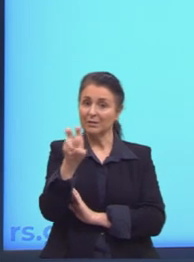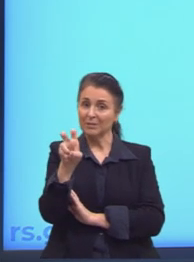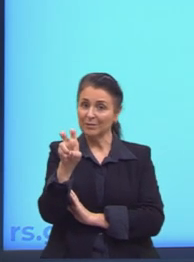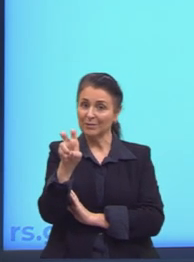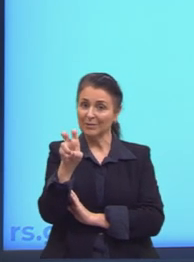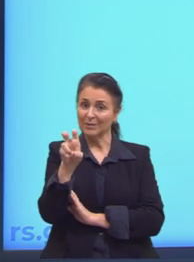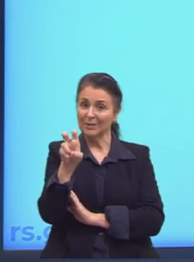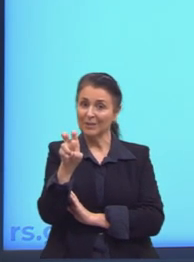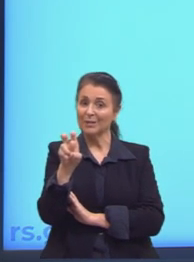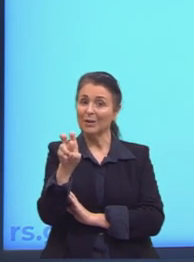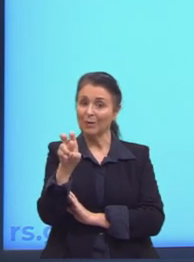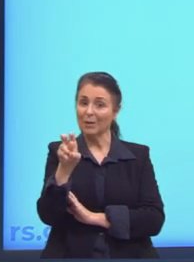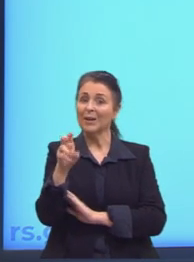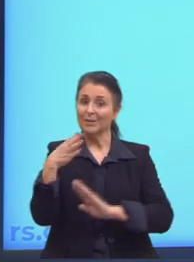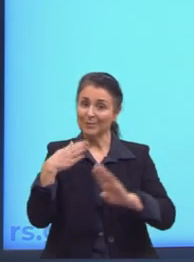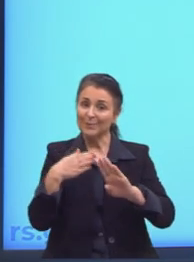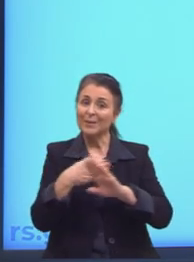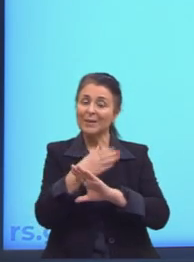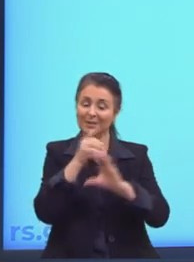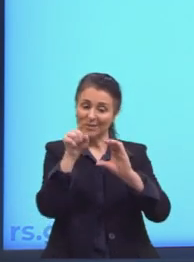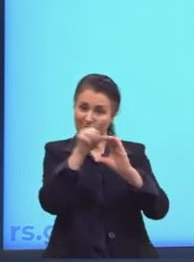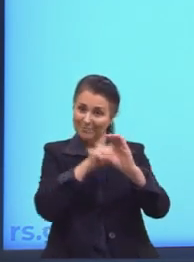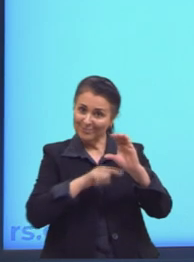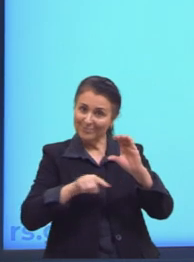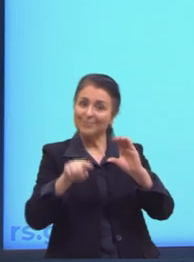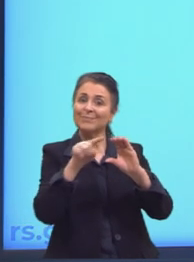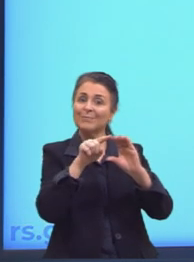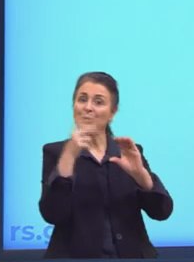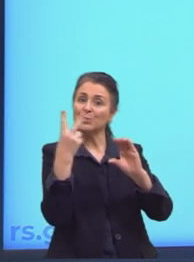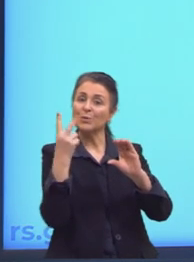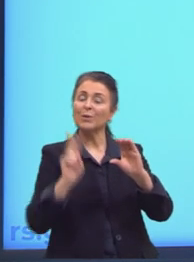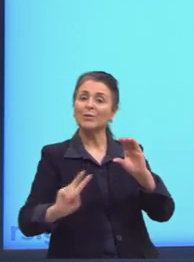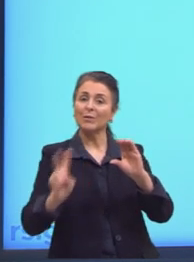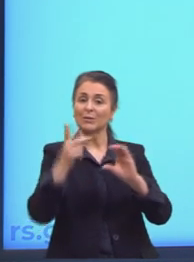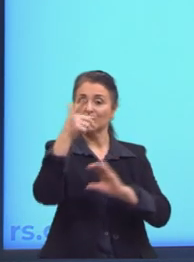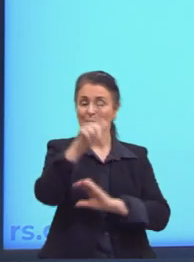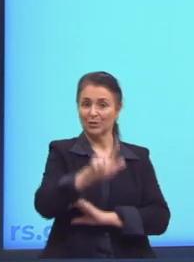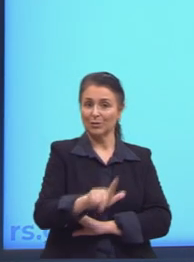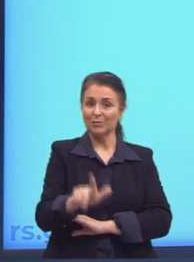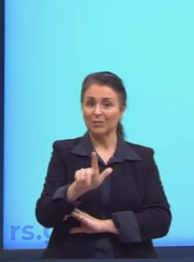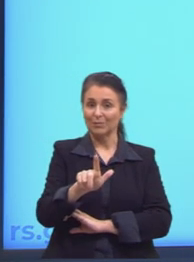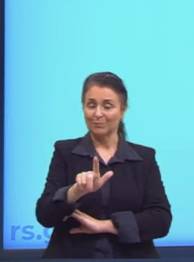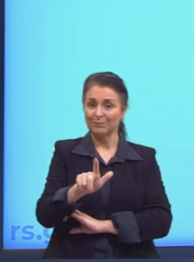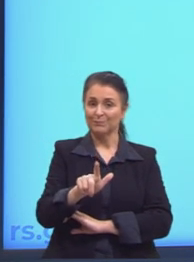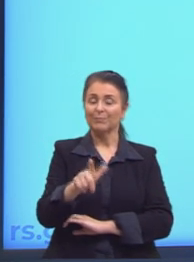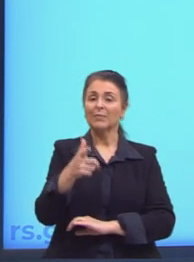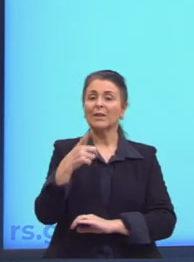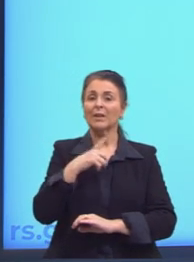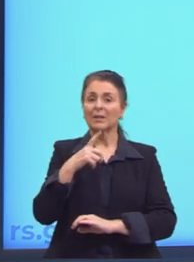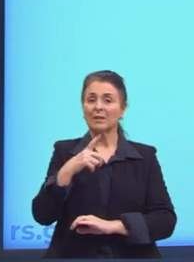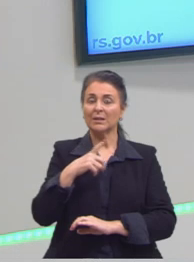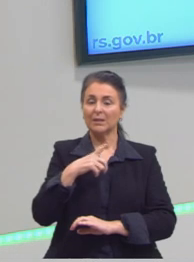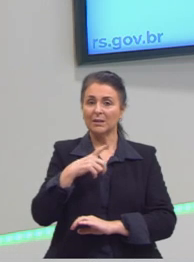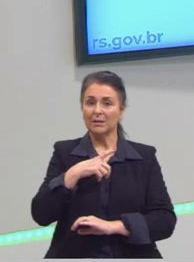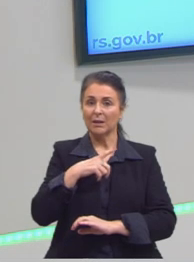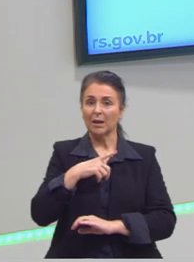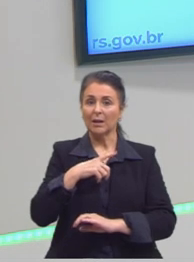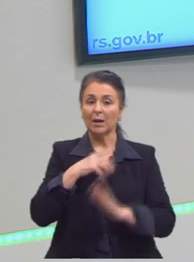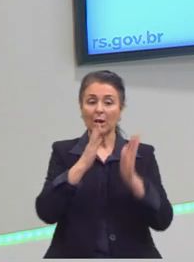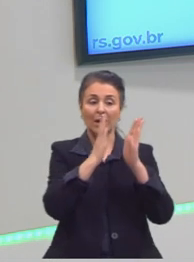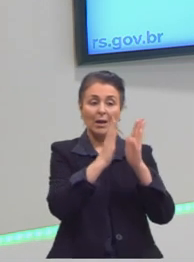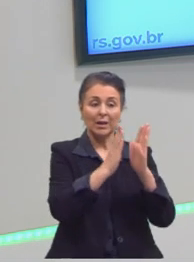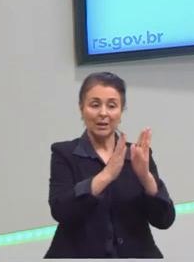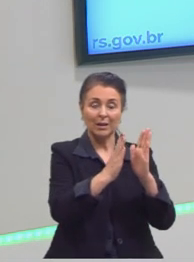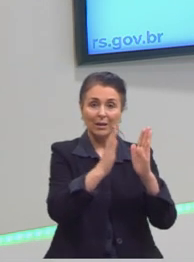compreendido entre esses dois valores, tá? Novamente, aqui a gente trabalha a questão de intervalo,